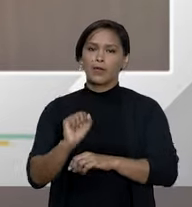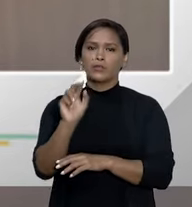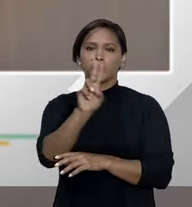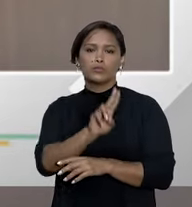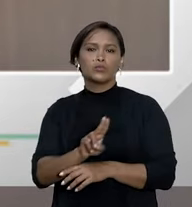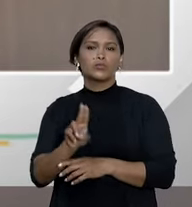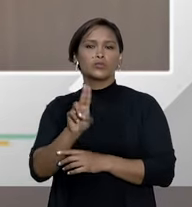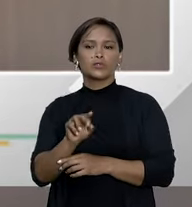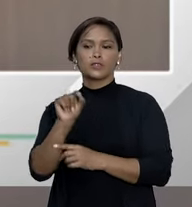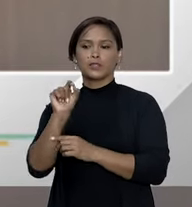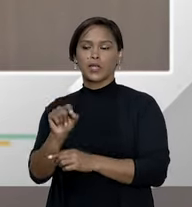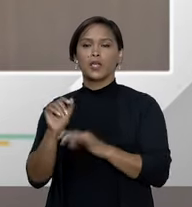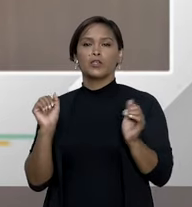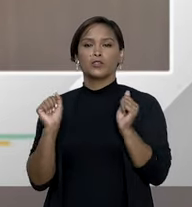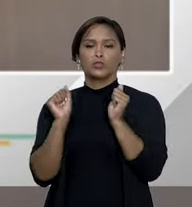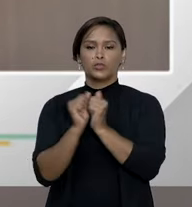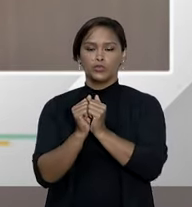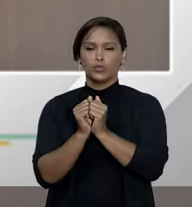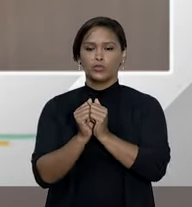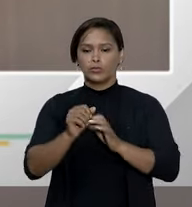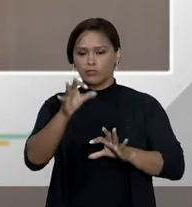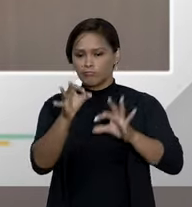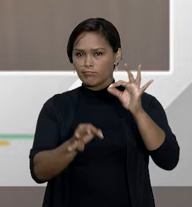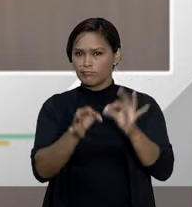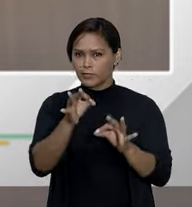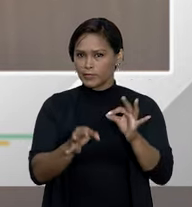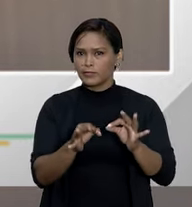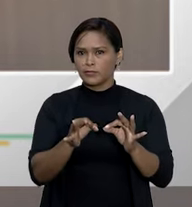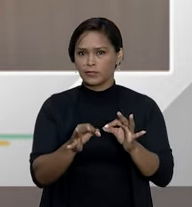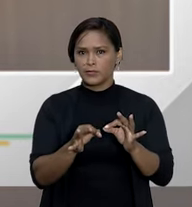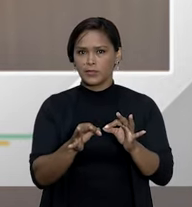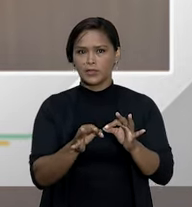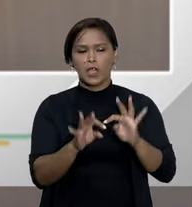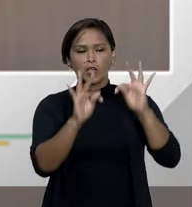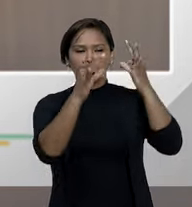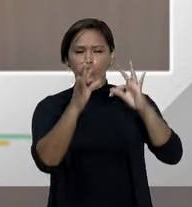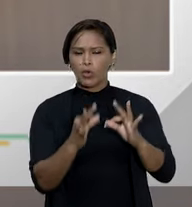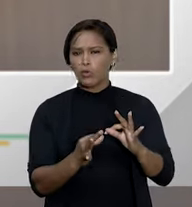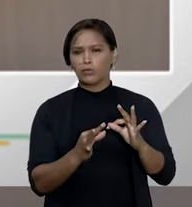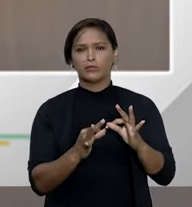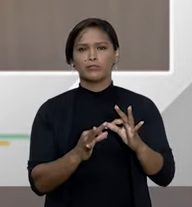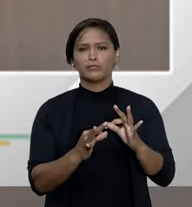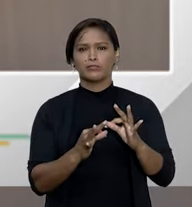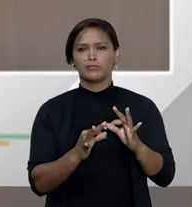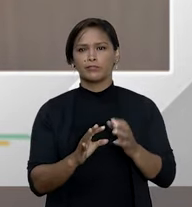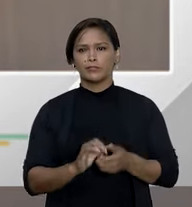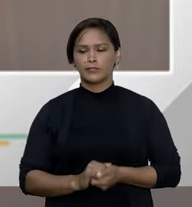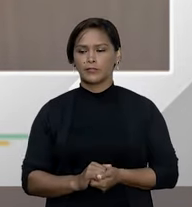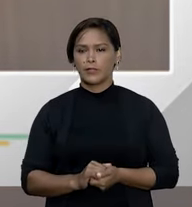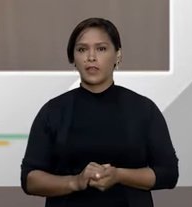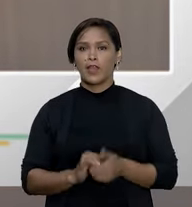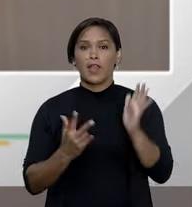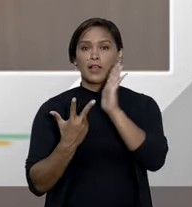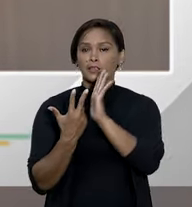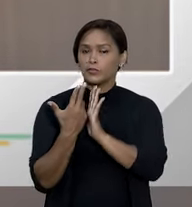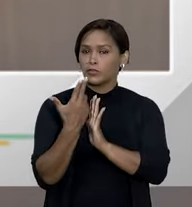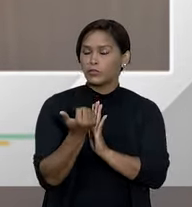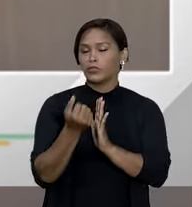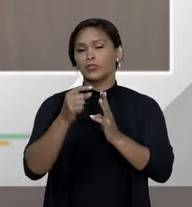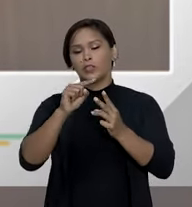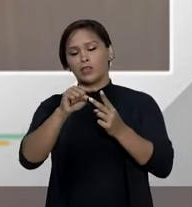junto ao Judiciário os tratamentos, as cirurgias,